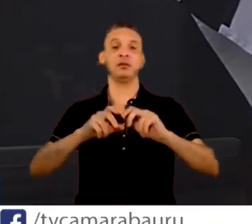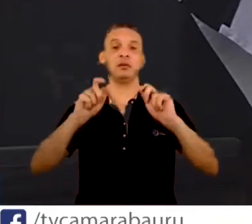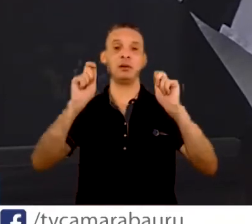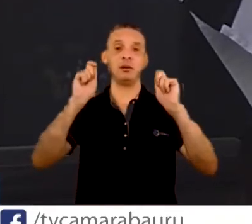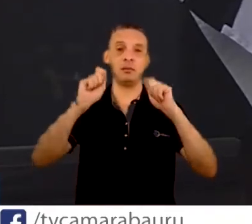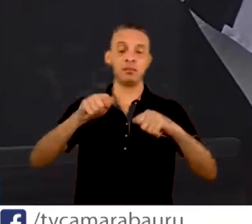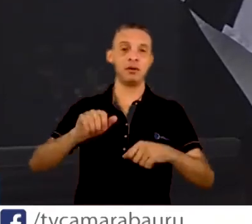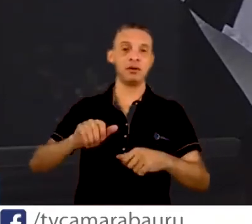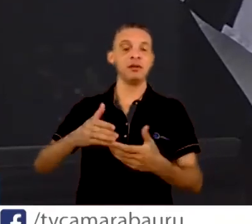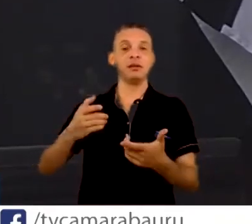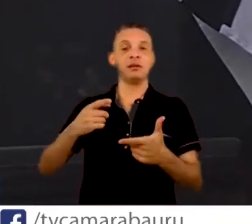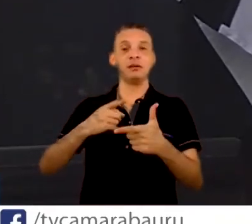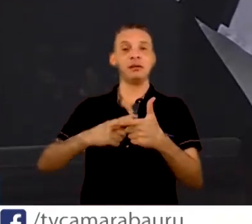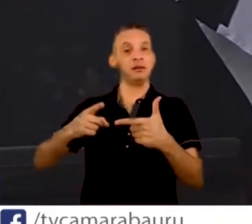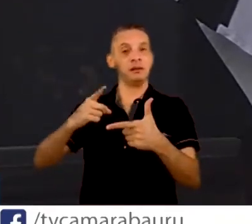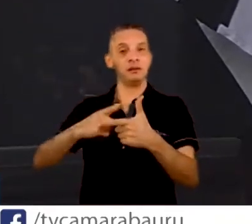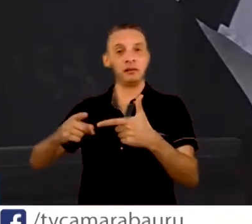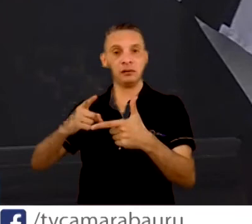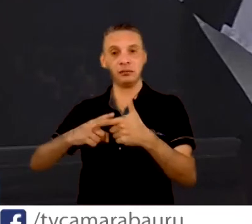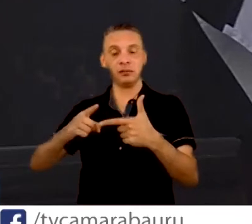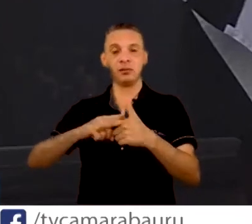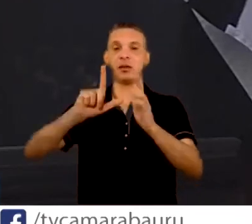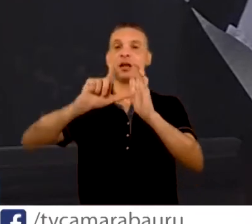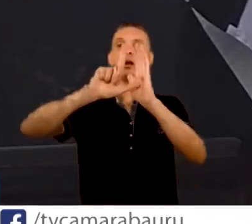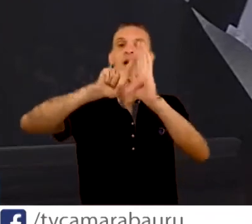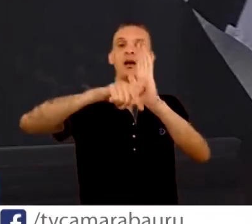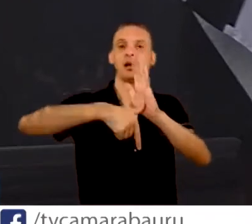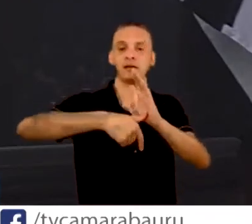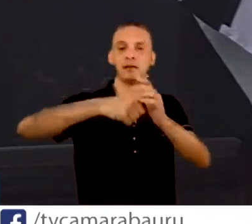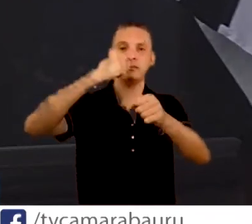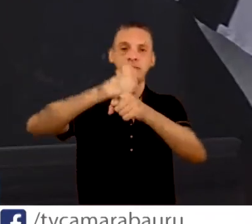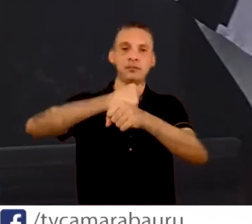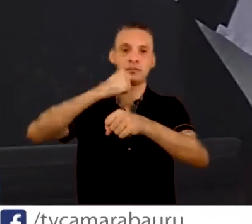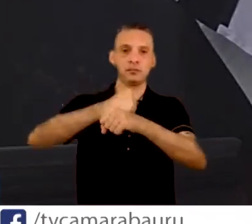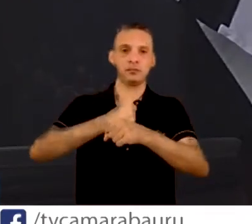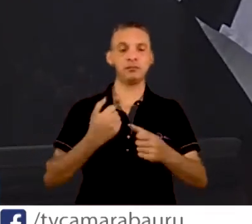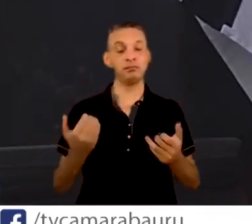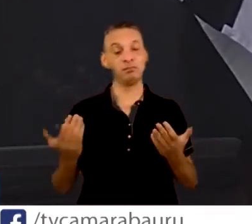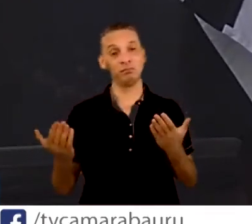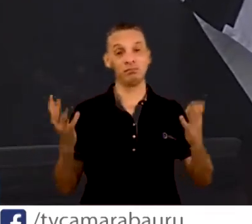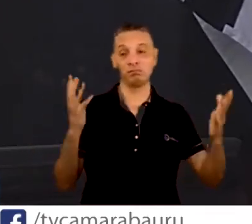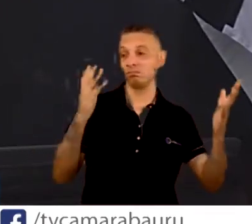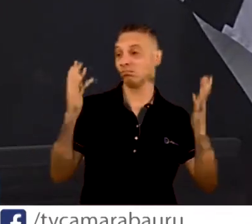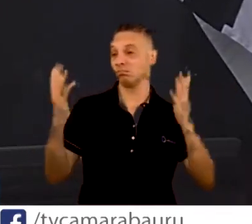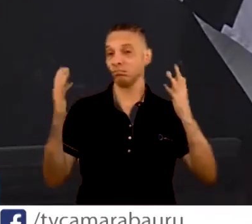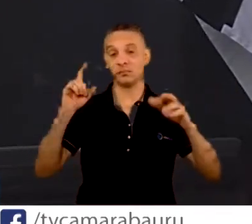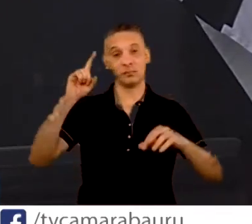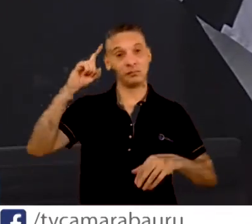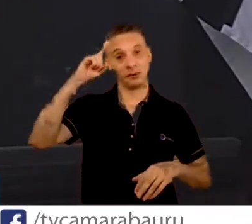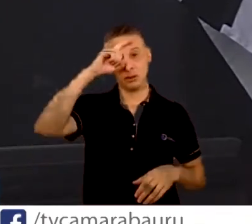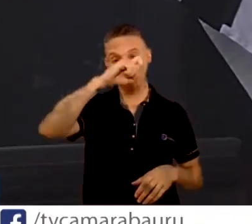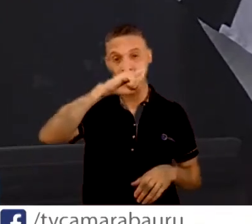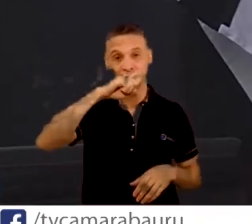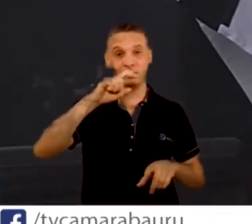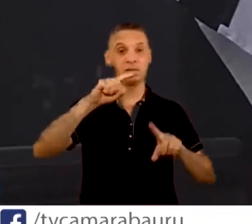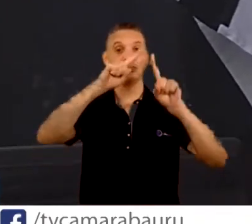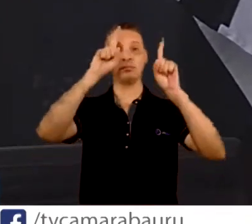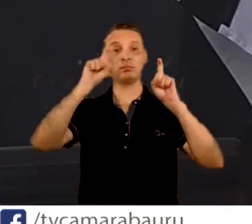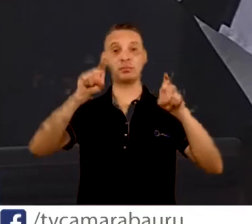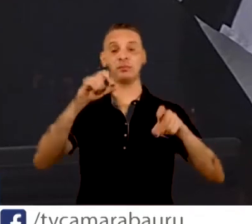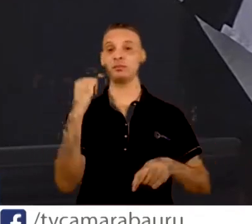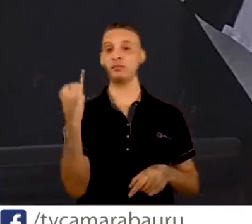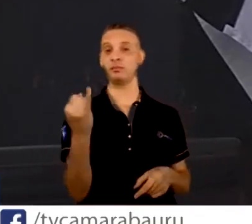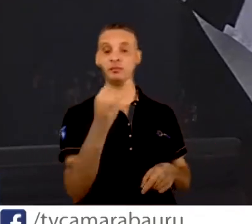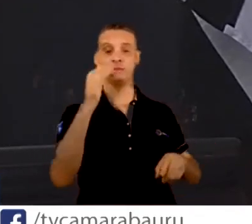que houvesse o atraso nas obras. Então, é só uma questão para a gente fazer aí a reflexão.